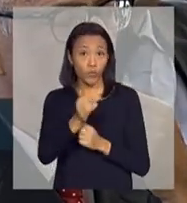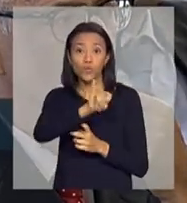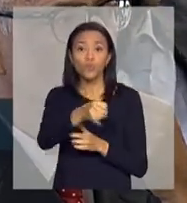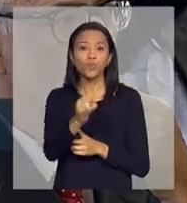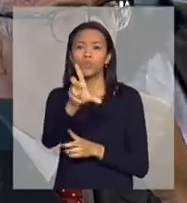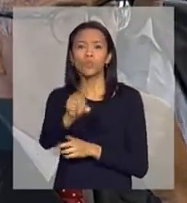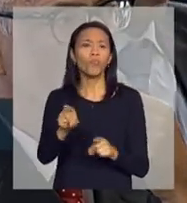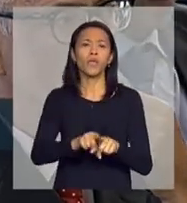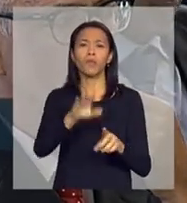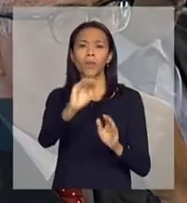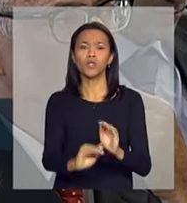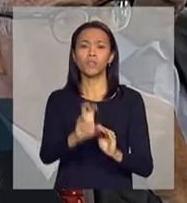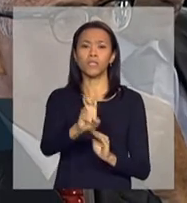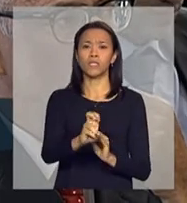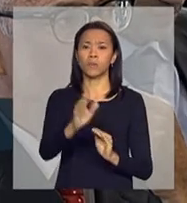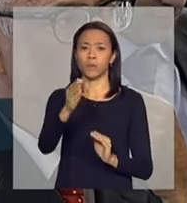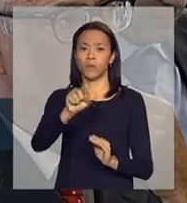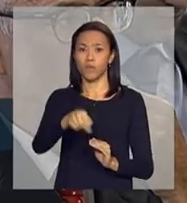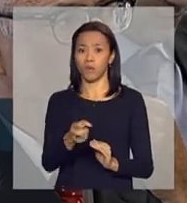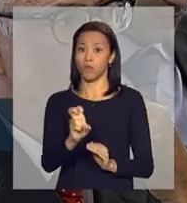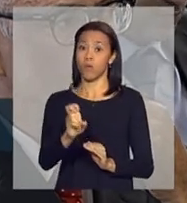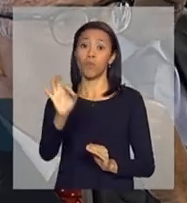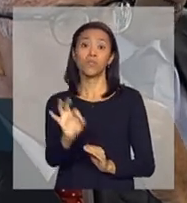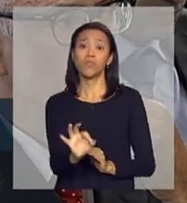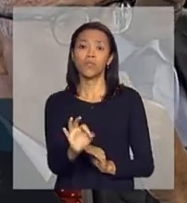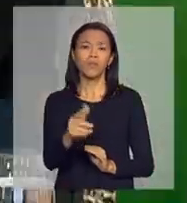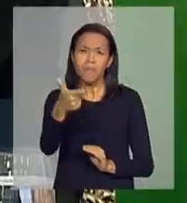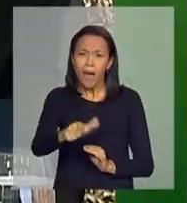ficou em 5,5% no geral, não deu para baixar mais?